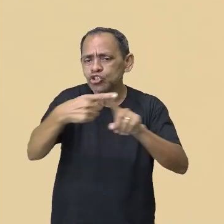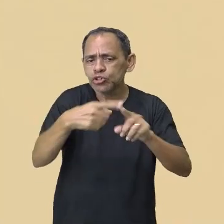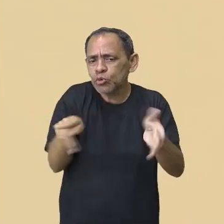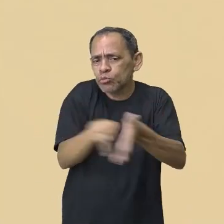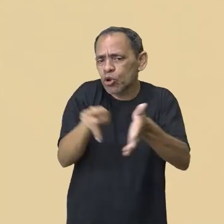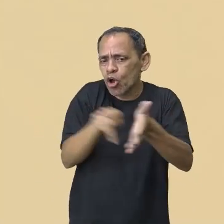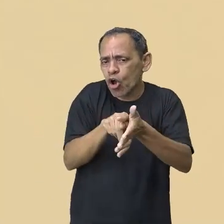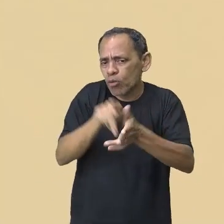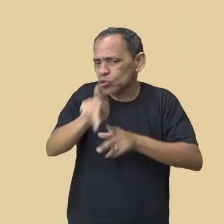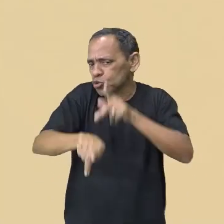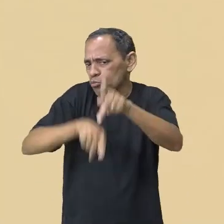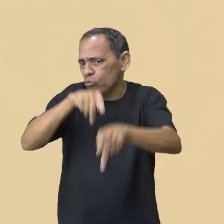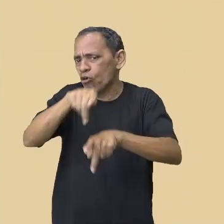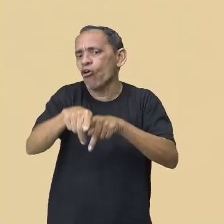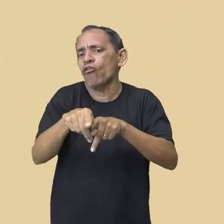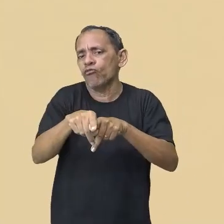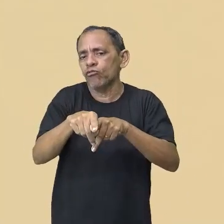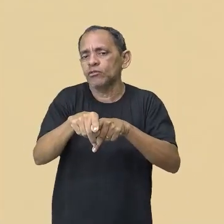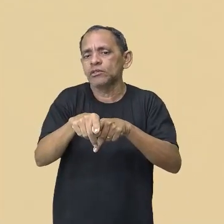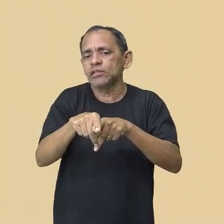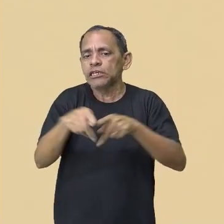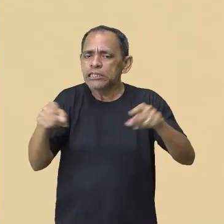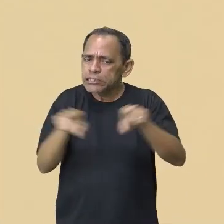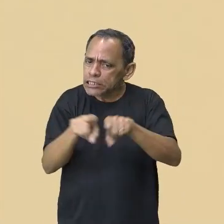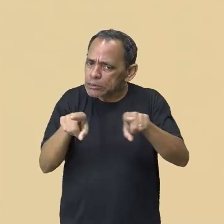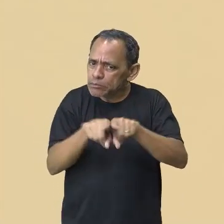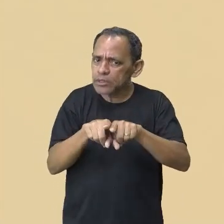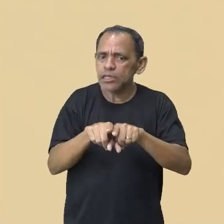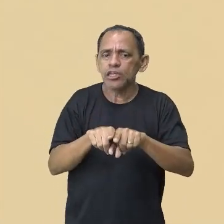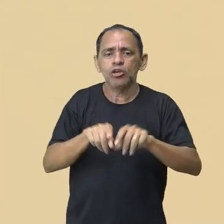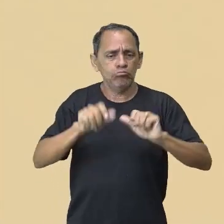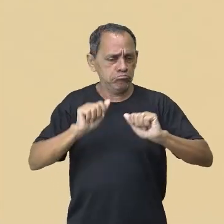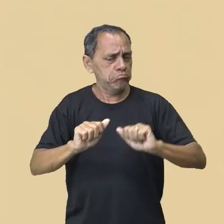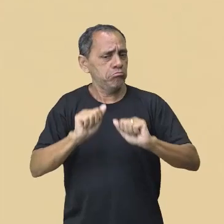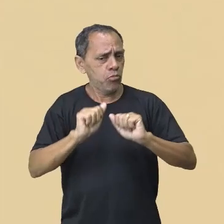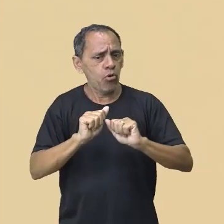desse povo, né? Um estilo que pode ser, pode ter sido ali de repente